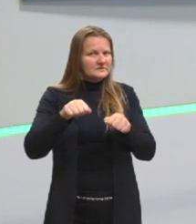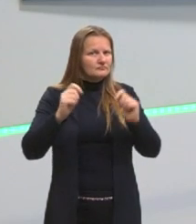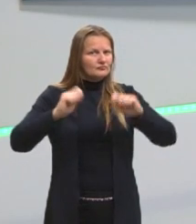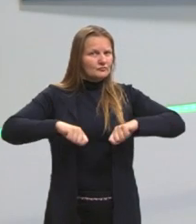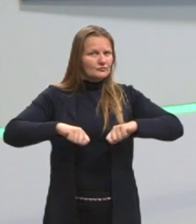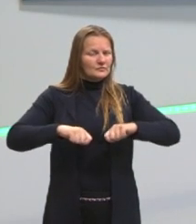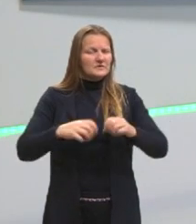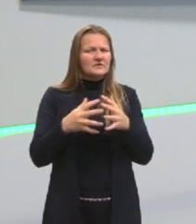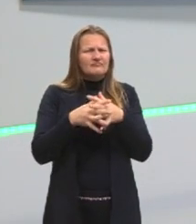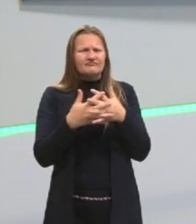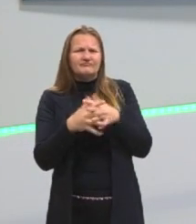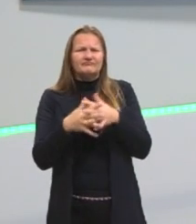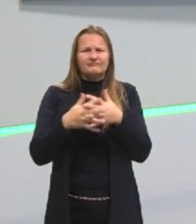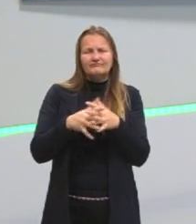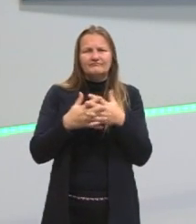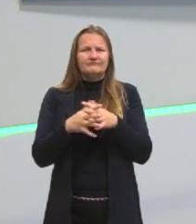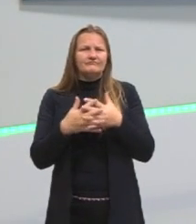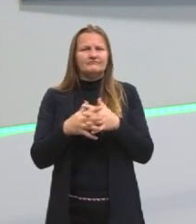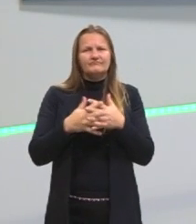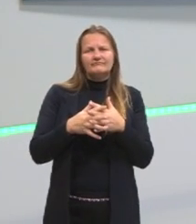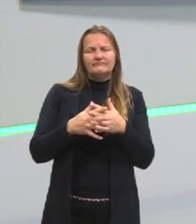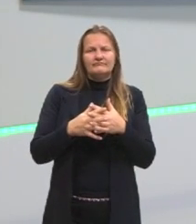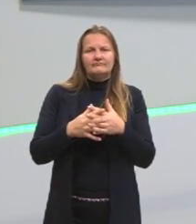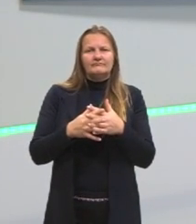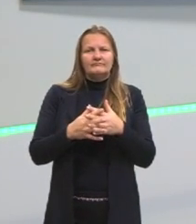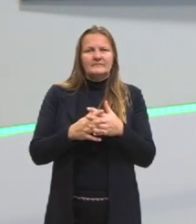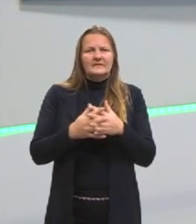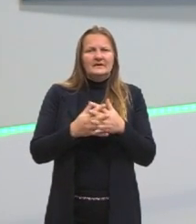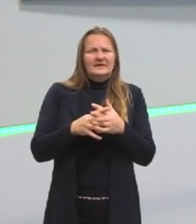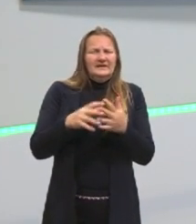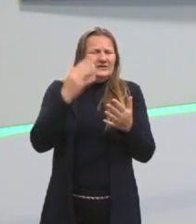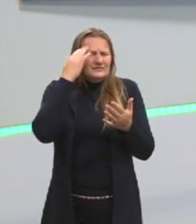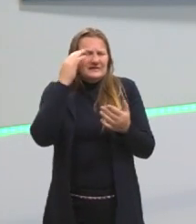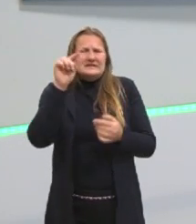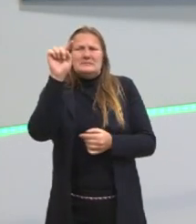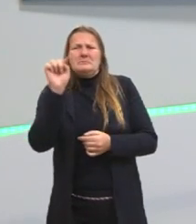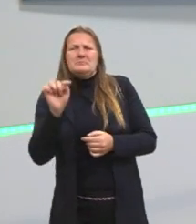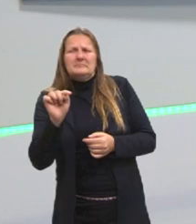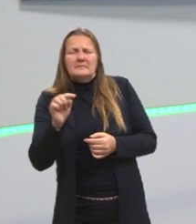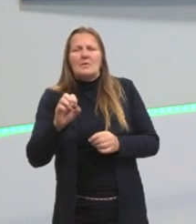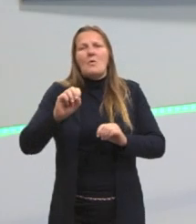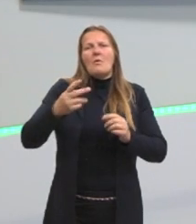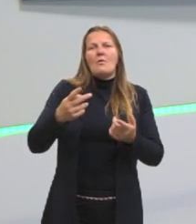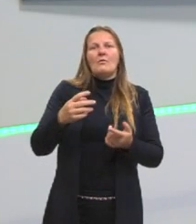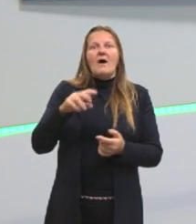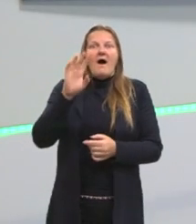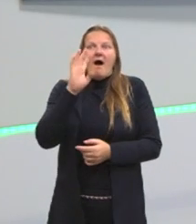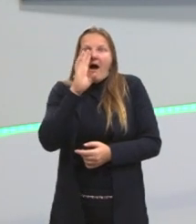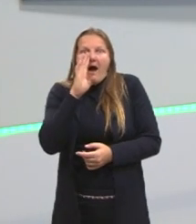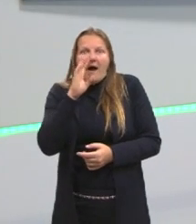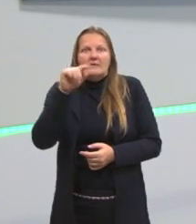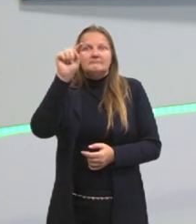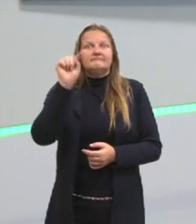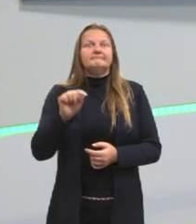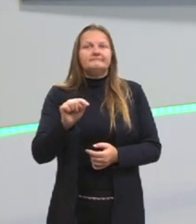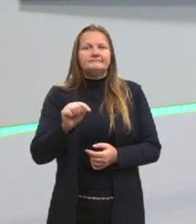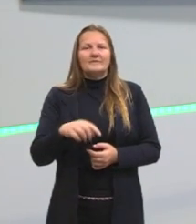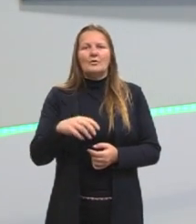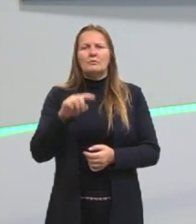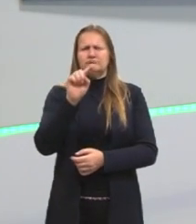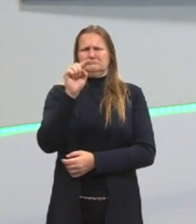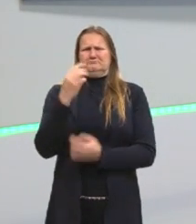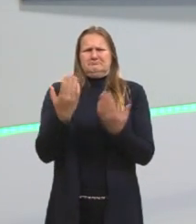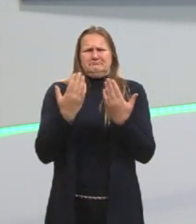te confunde, ah, mas aí eu não sei se eu coloco exclamação, dois pontos, se eu coloco vírgula na hora de